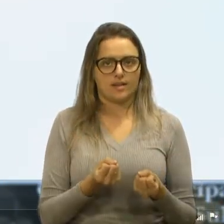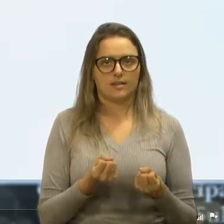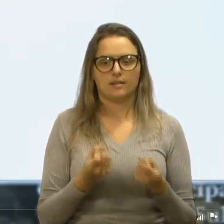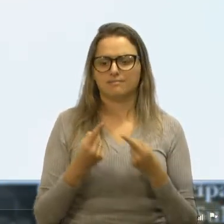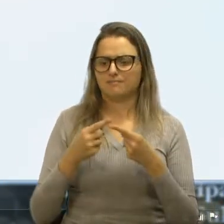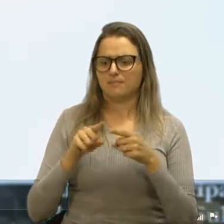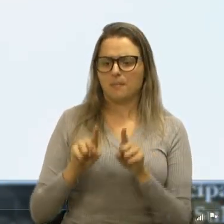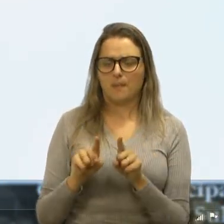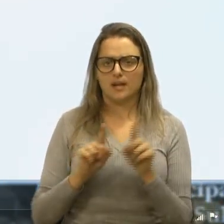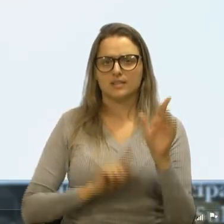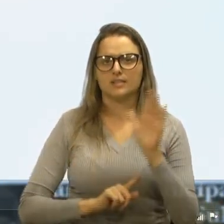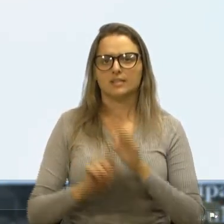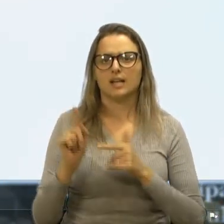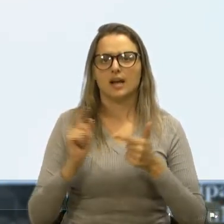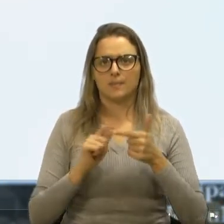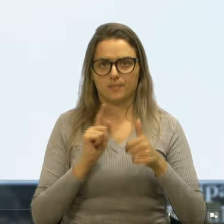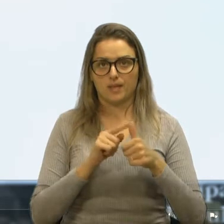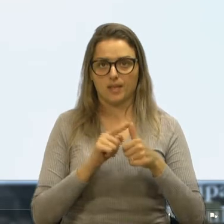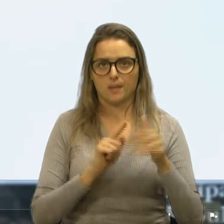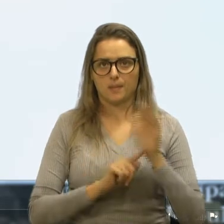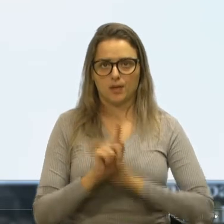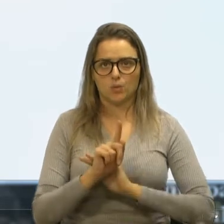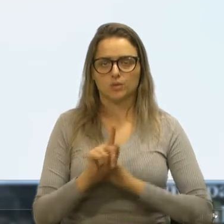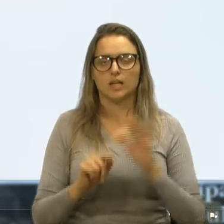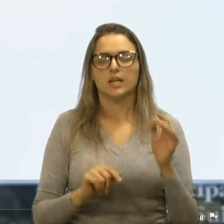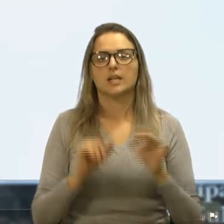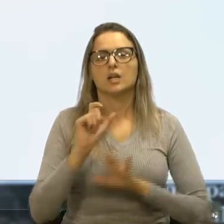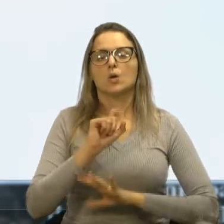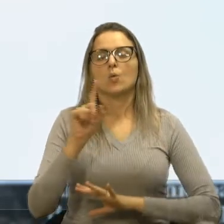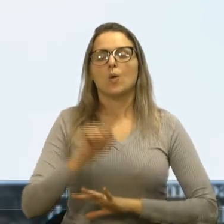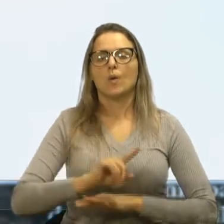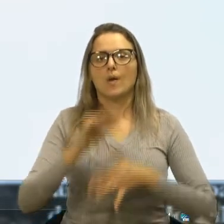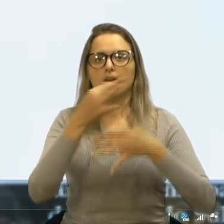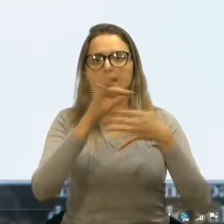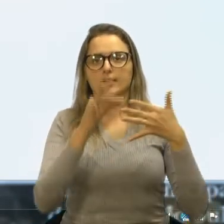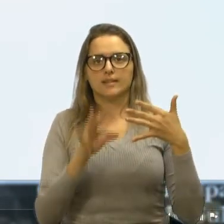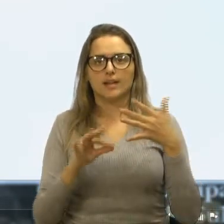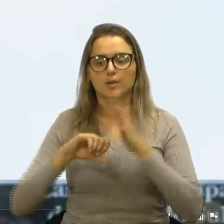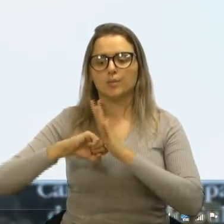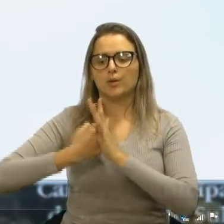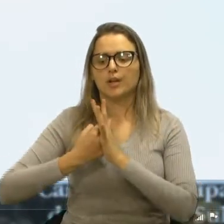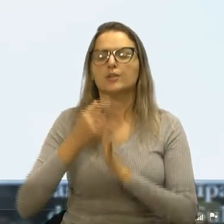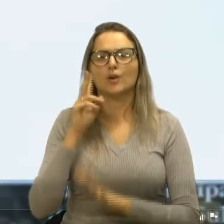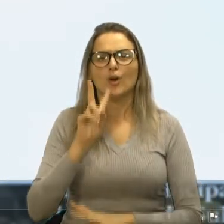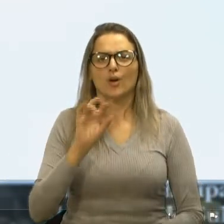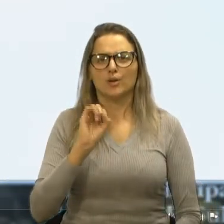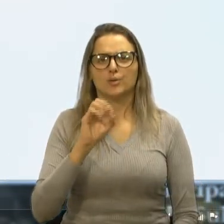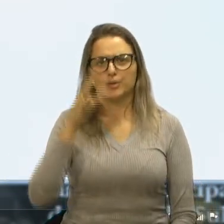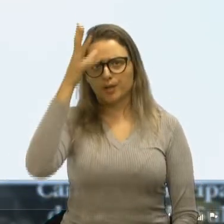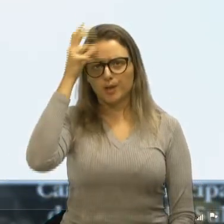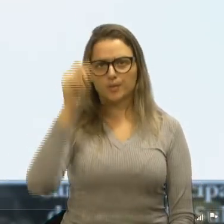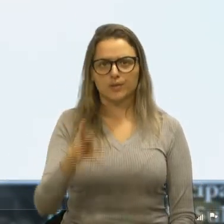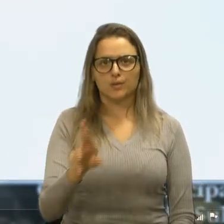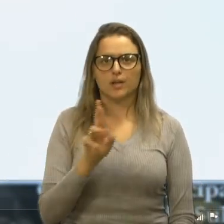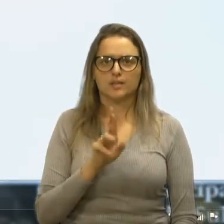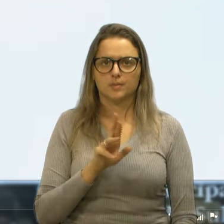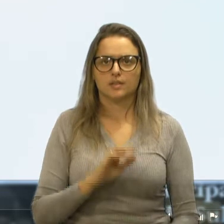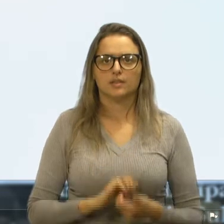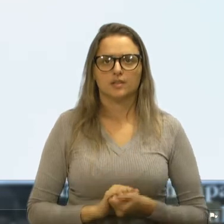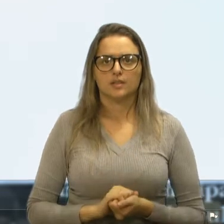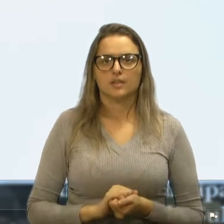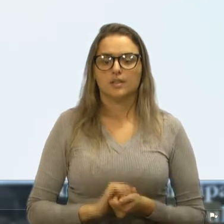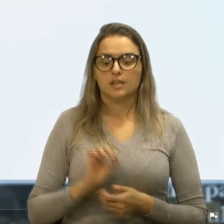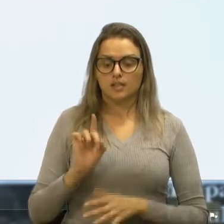na pergunta número um, quais os critérios técnicos de interdição, veja o que o município responde, que é para